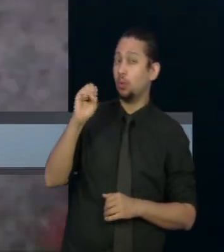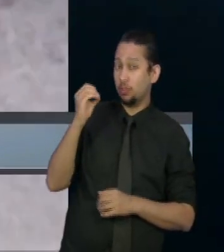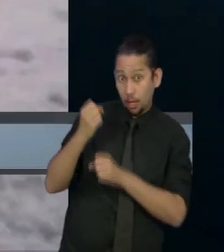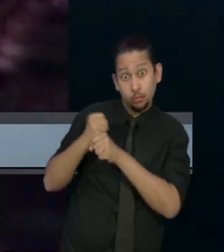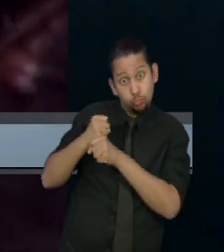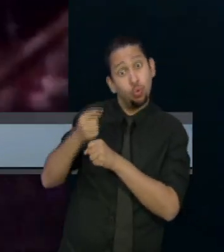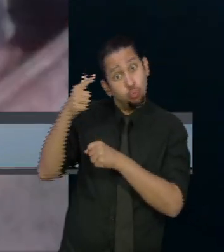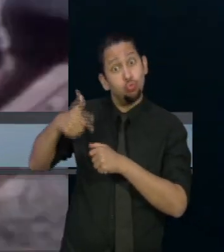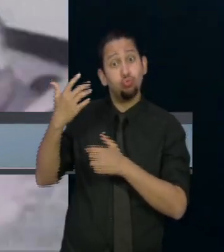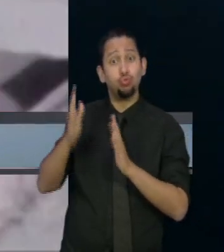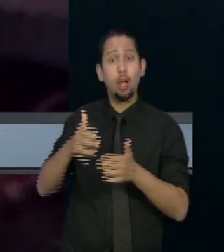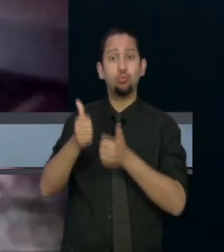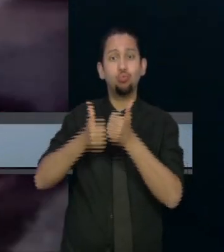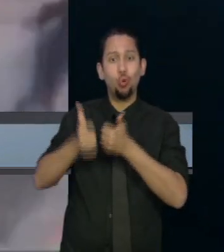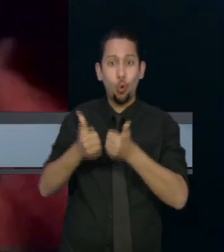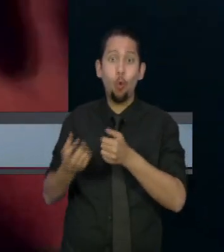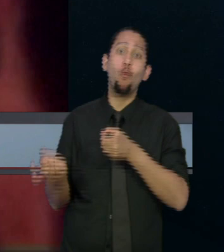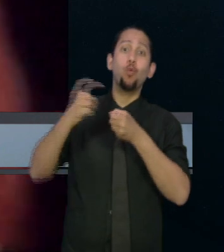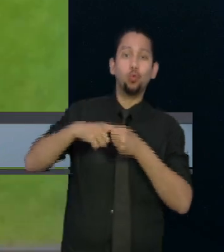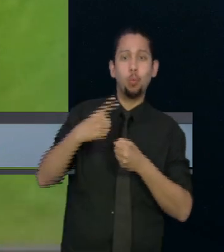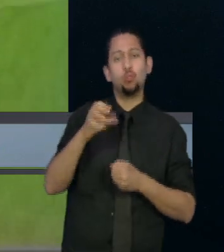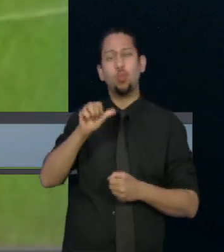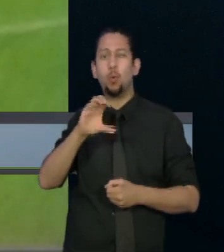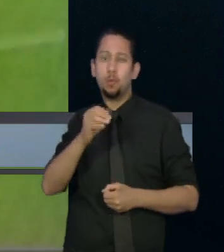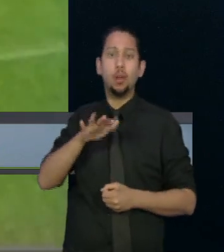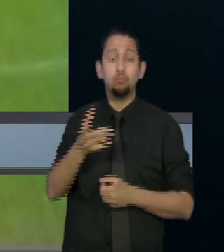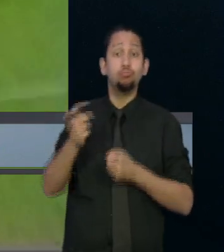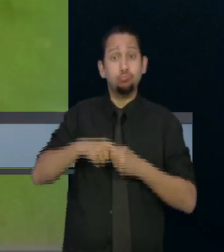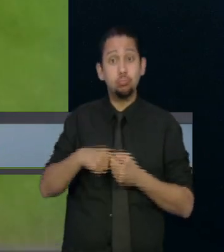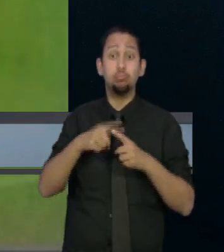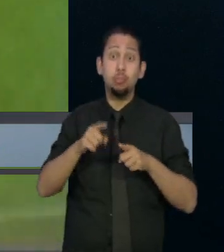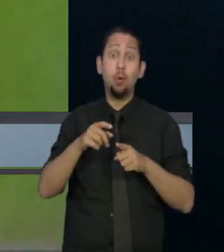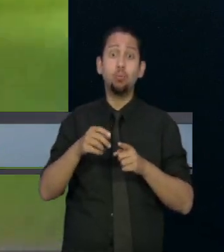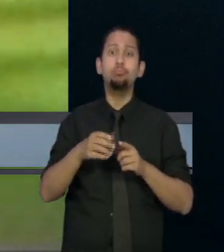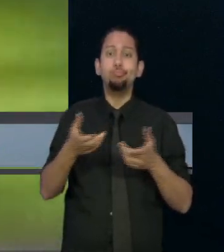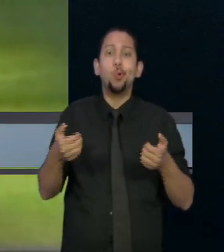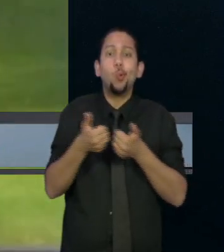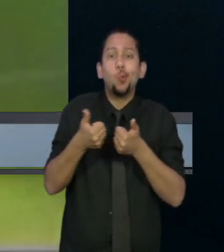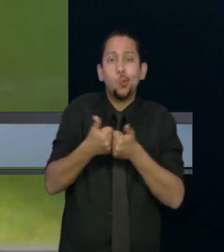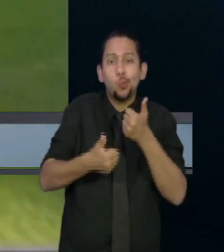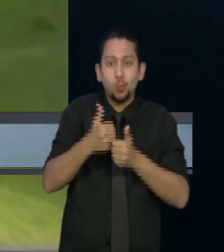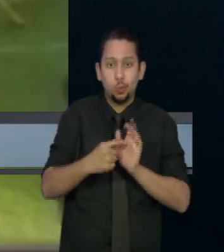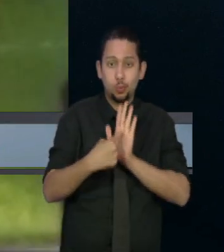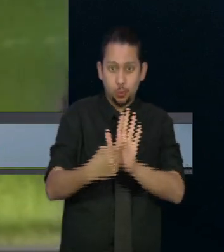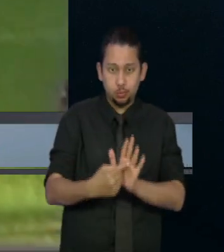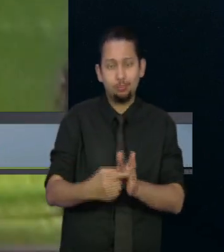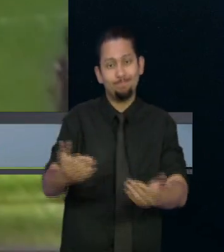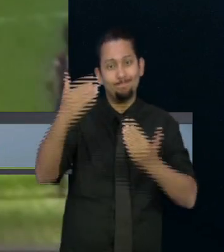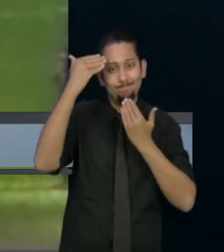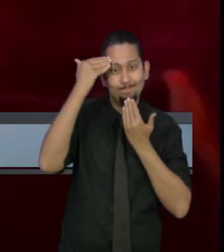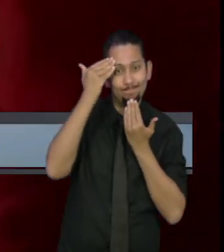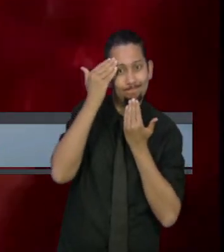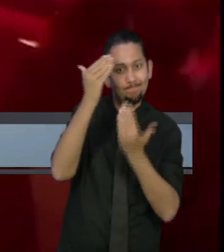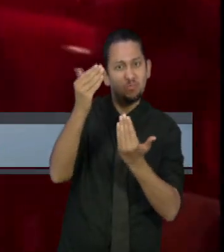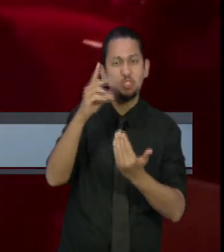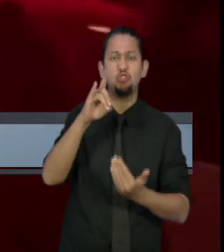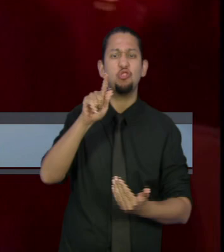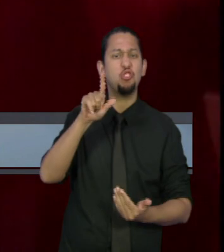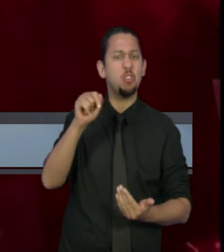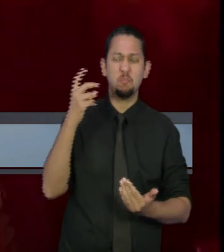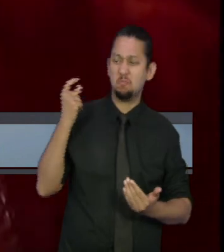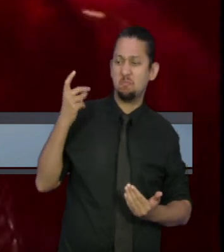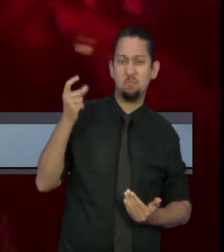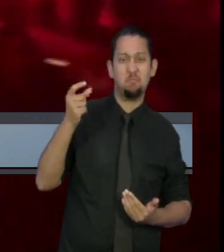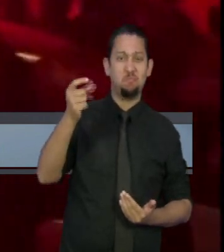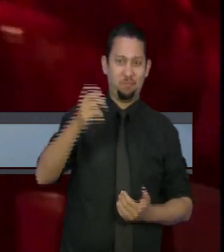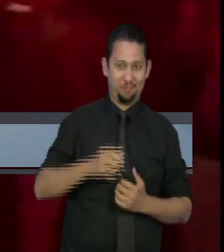onde voltou em meados dos anos 90, declarou Eterno agradecimento, eterno Diego. O Napoli, na